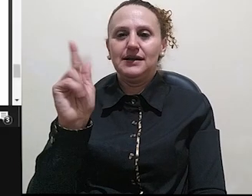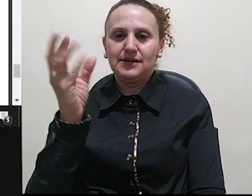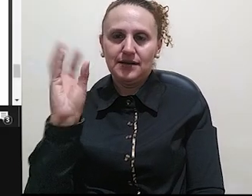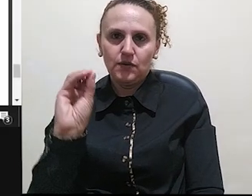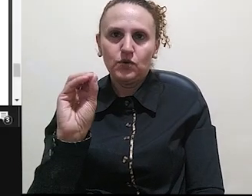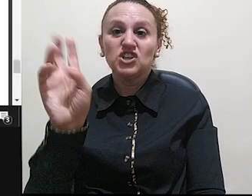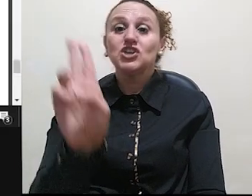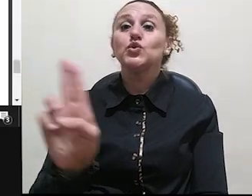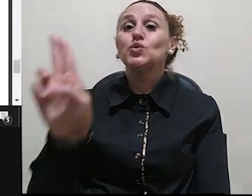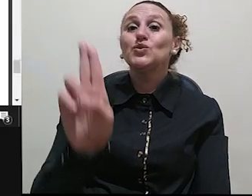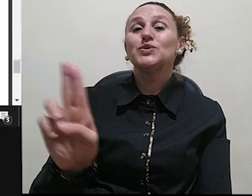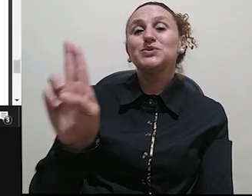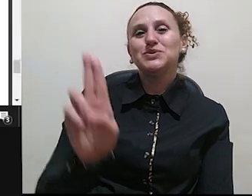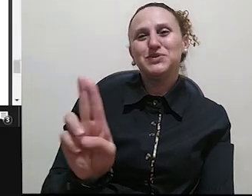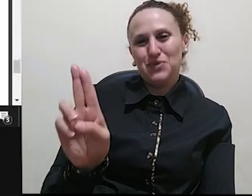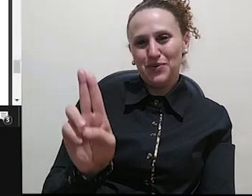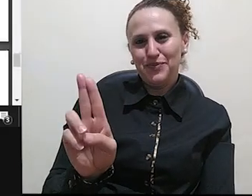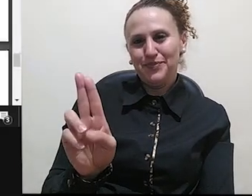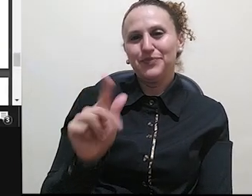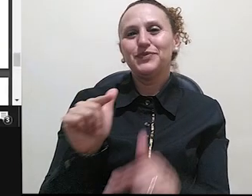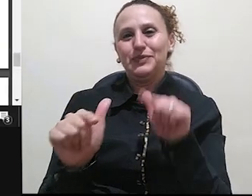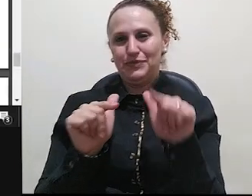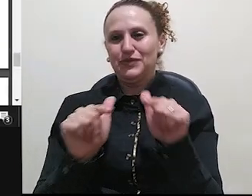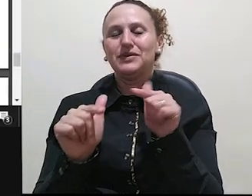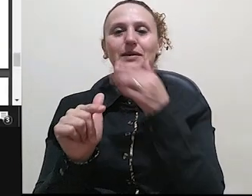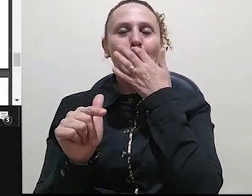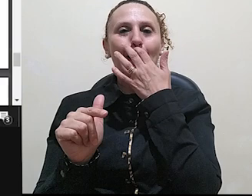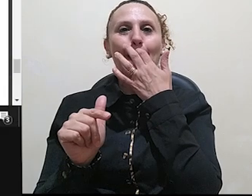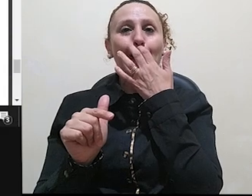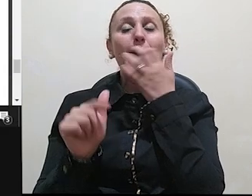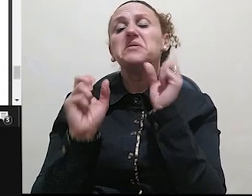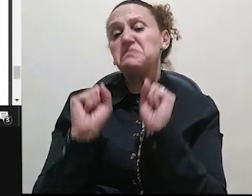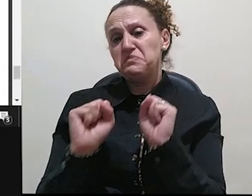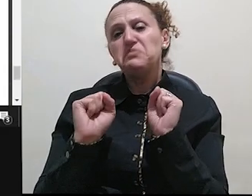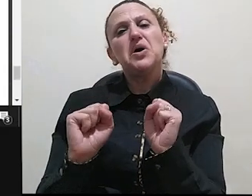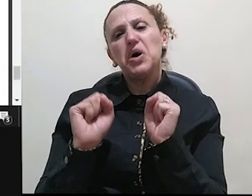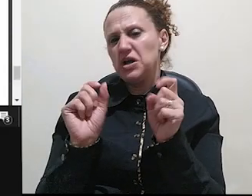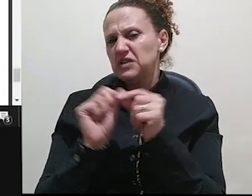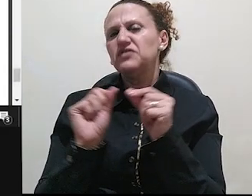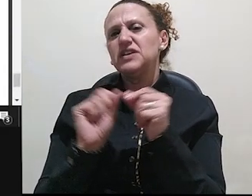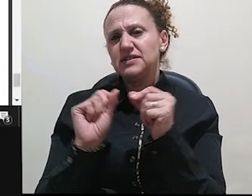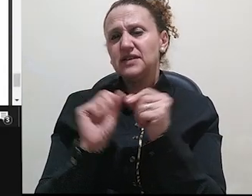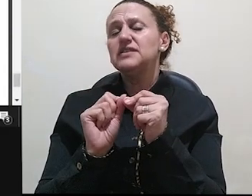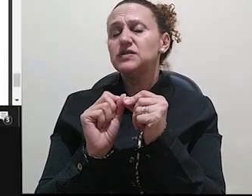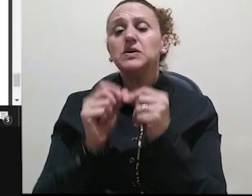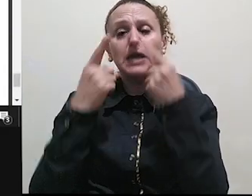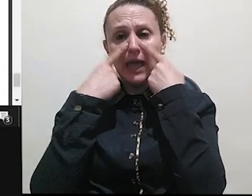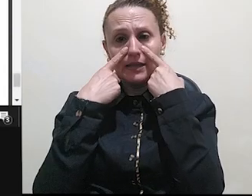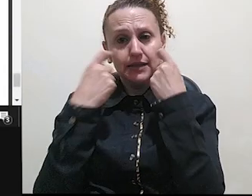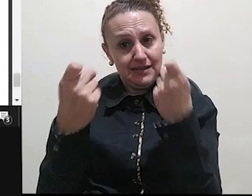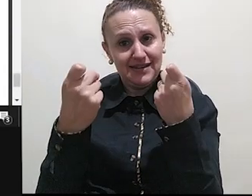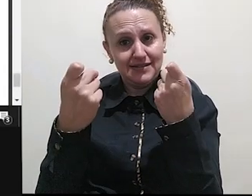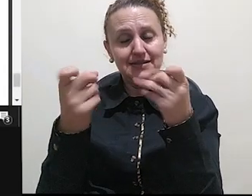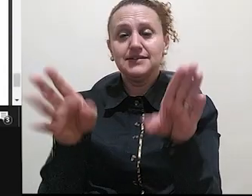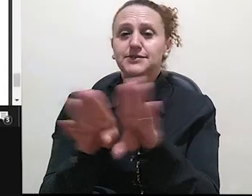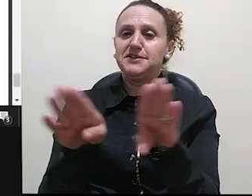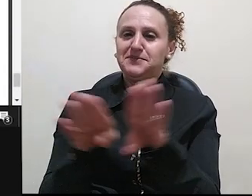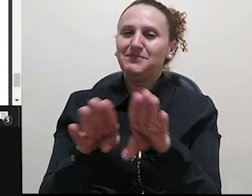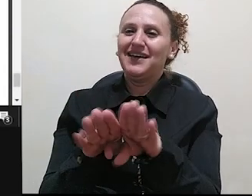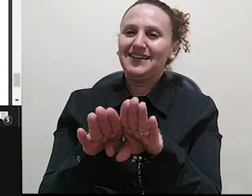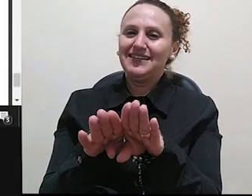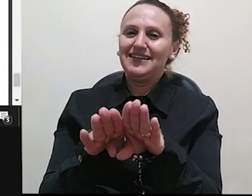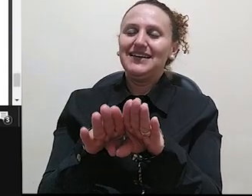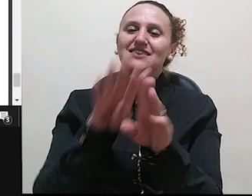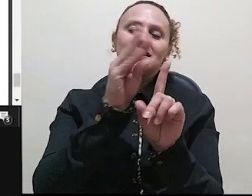na resenha. É possível fazer isso, professora? É. É possível. e é interessante também mencionar obras de